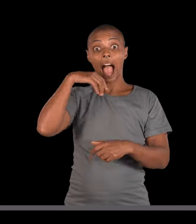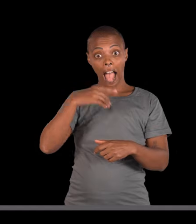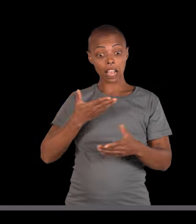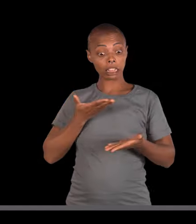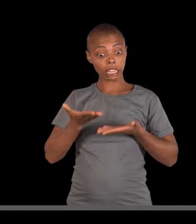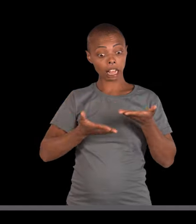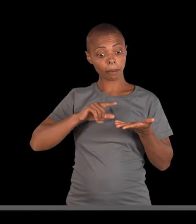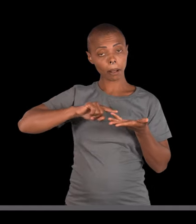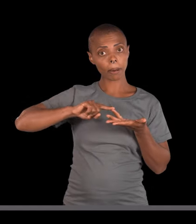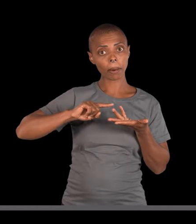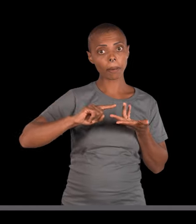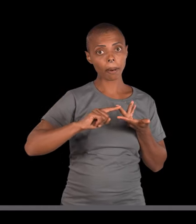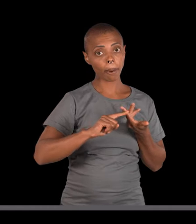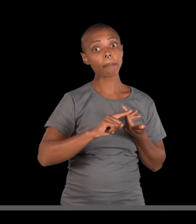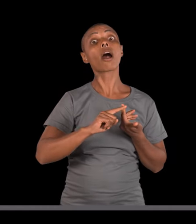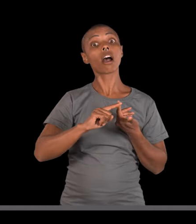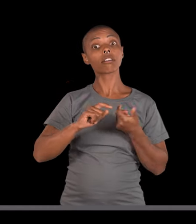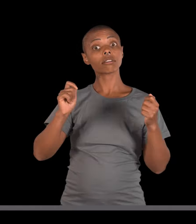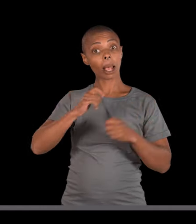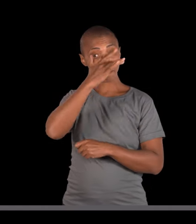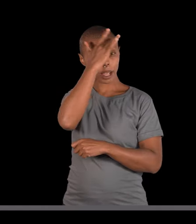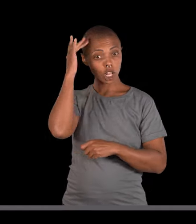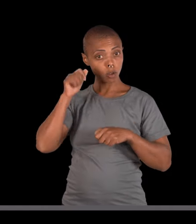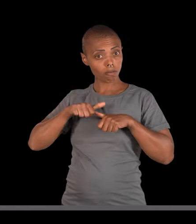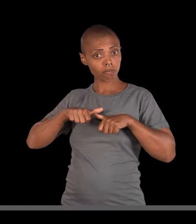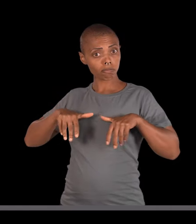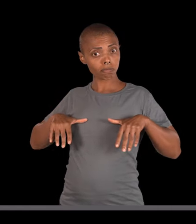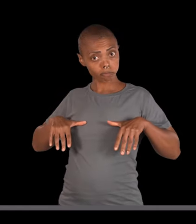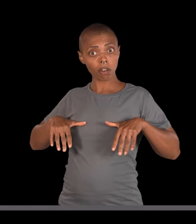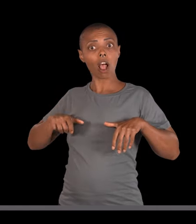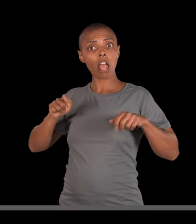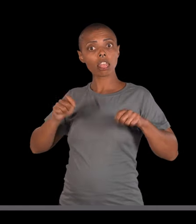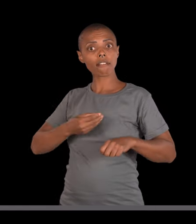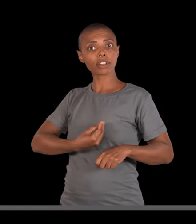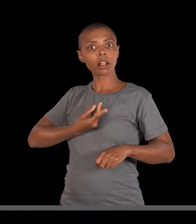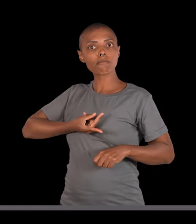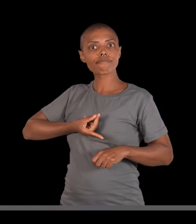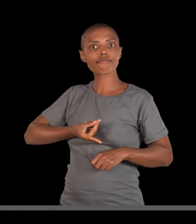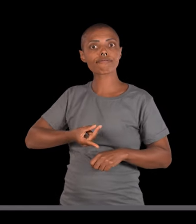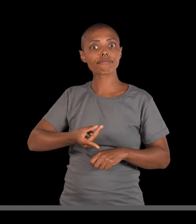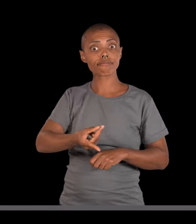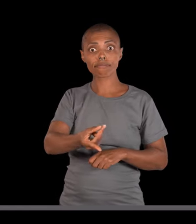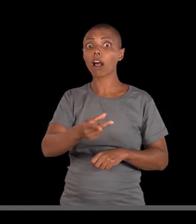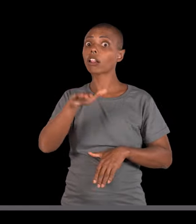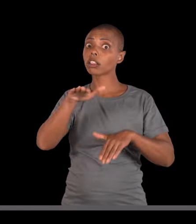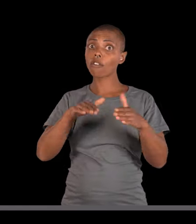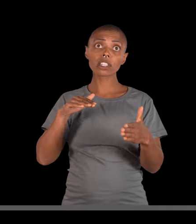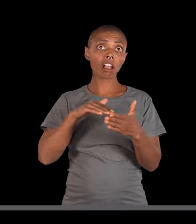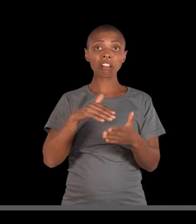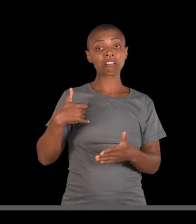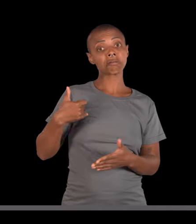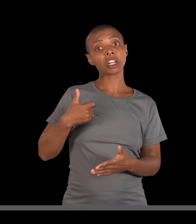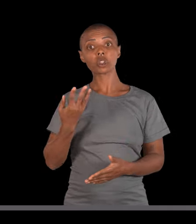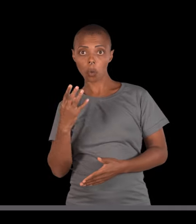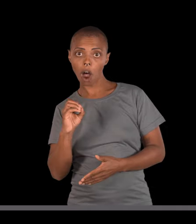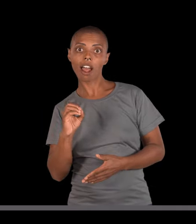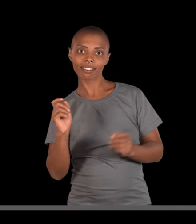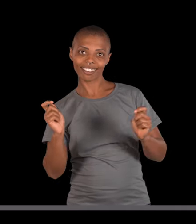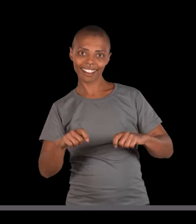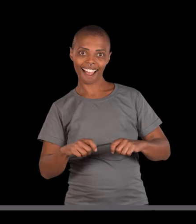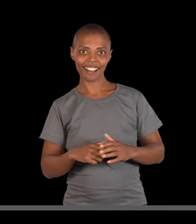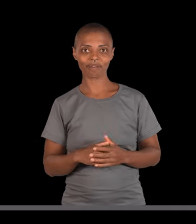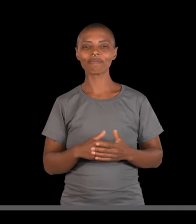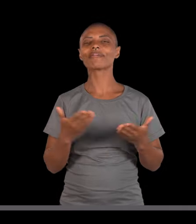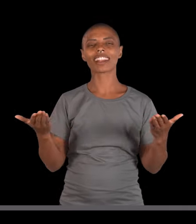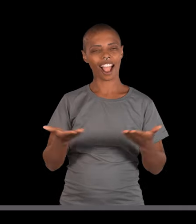todos esses tratamentos a expectativa de vida das pessoas com fibrose cística ela aumenta e pode chegar até os 40 anos